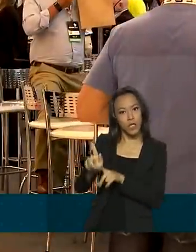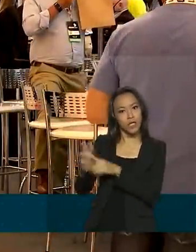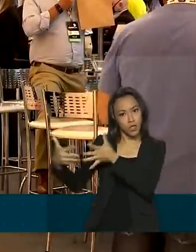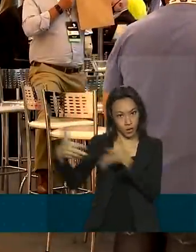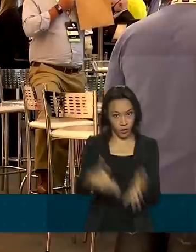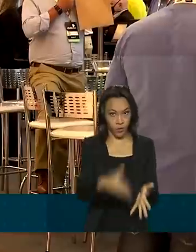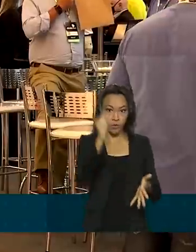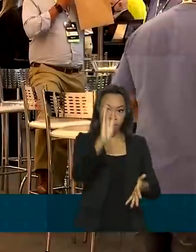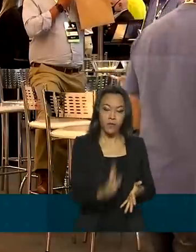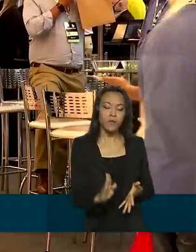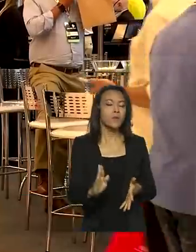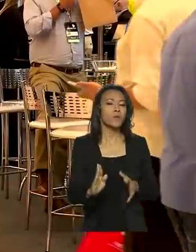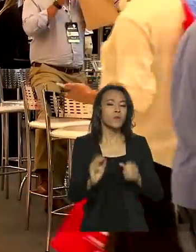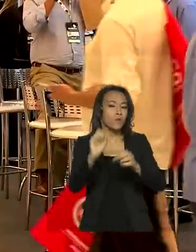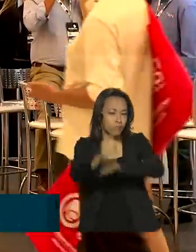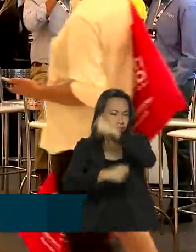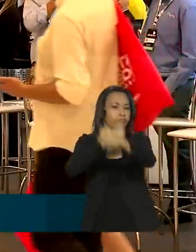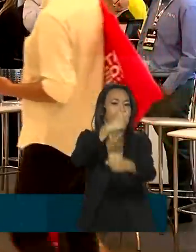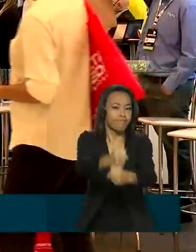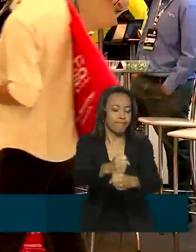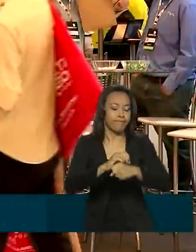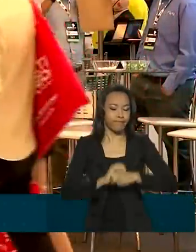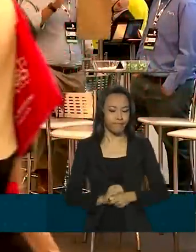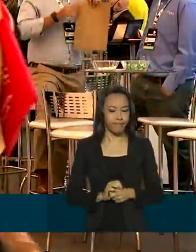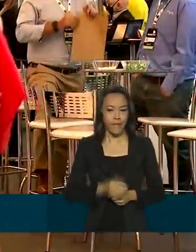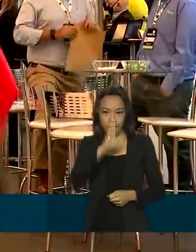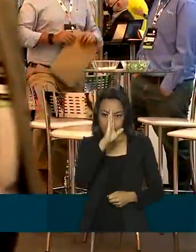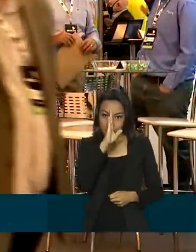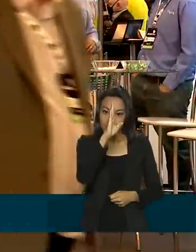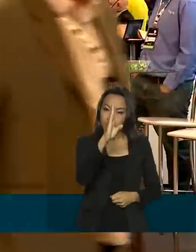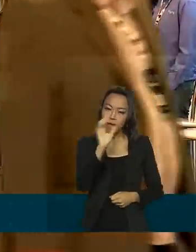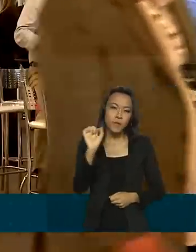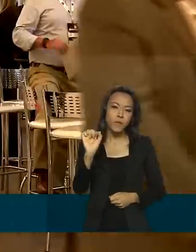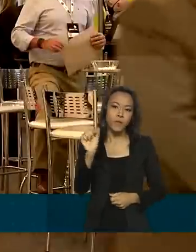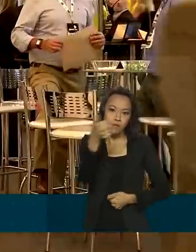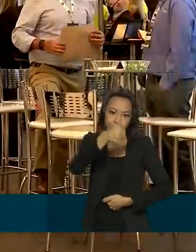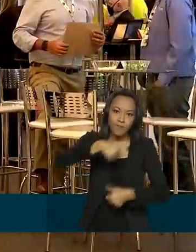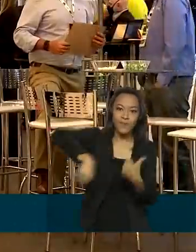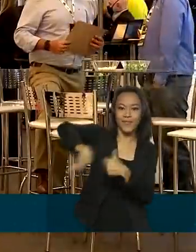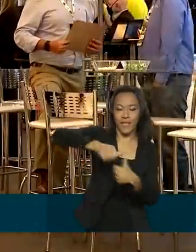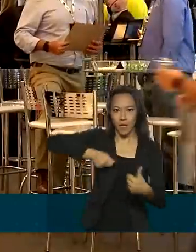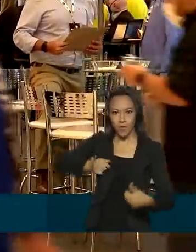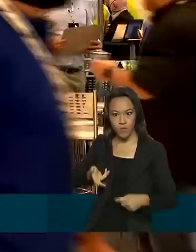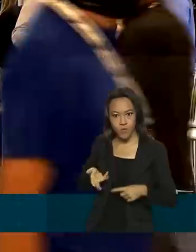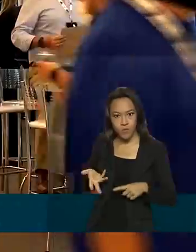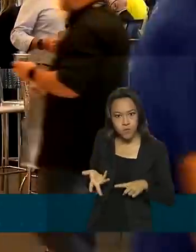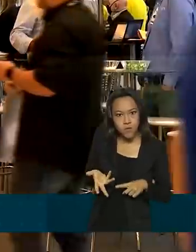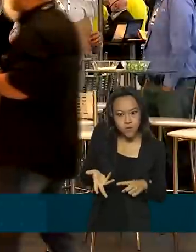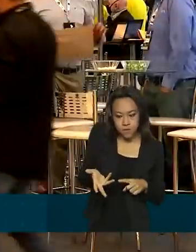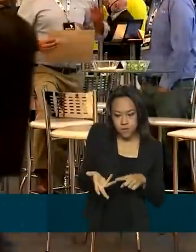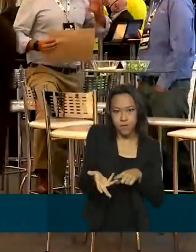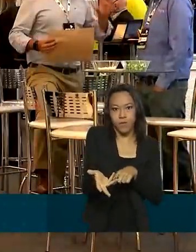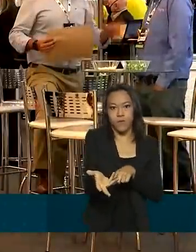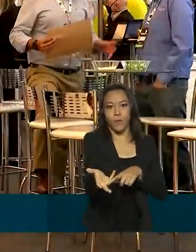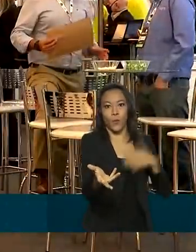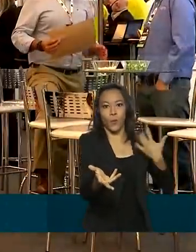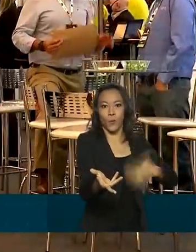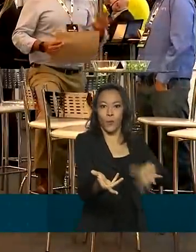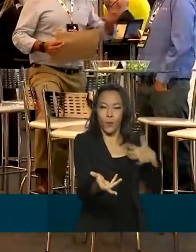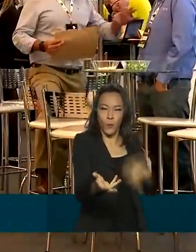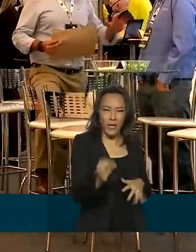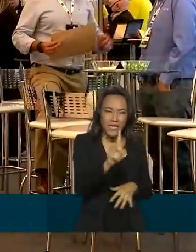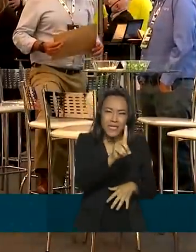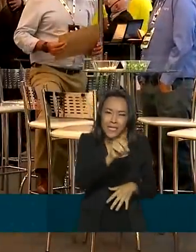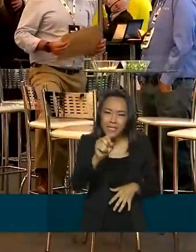ao Brasil a partir do ano que vem. E uma das principais mudanças é a velocidade, que poderá ser 100